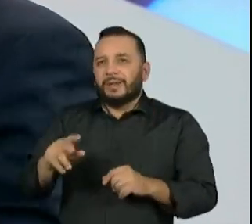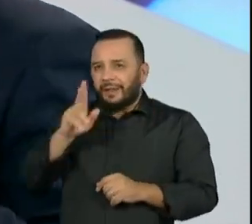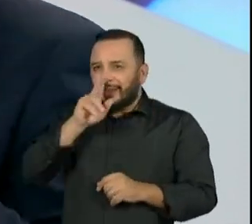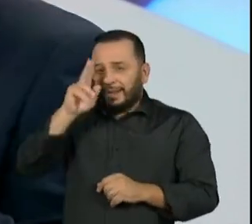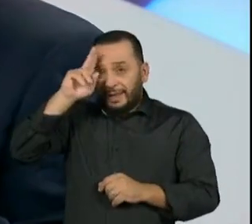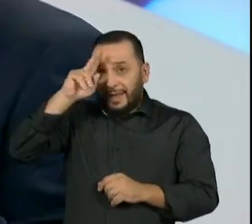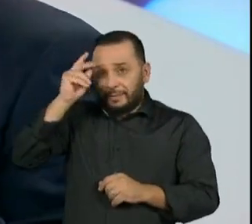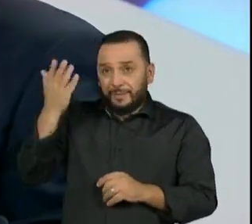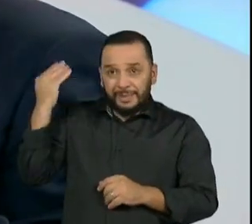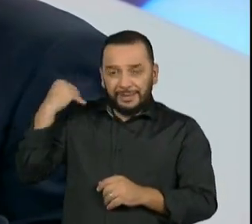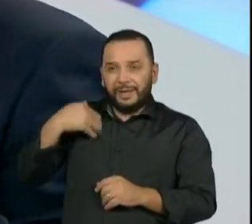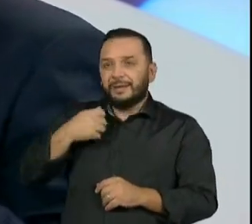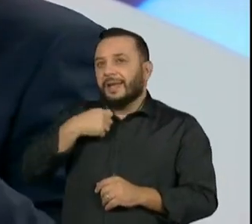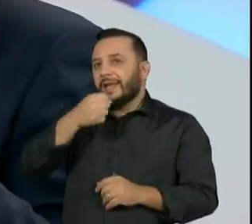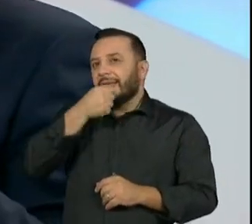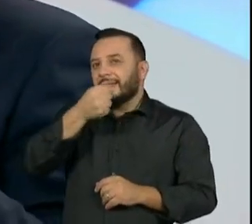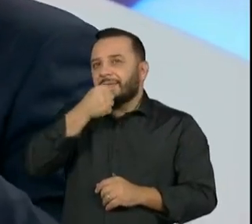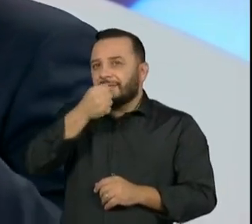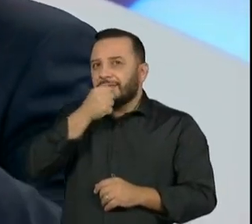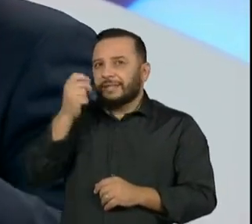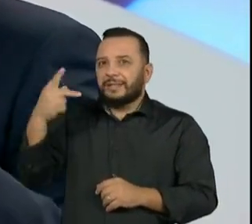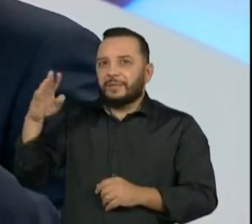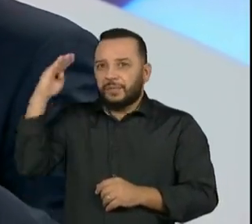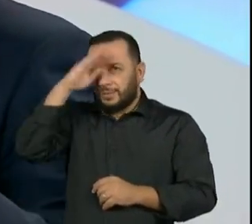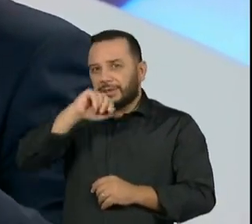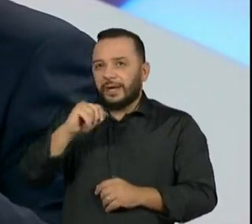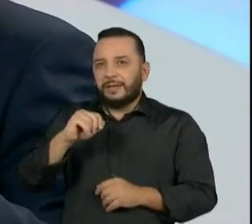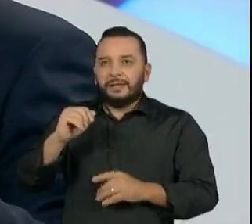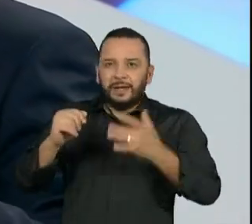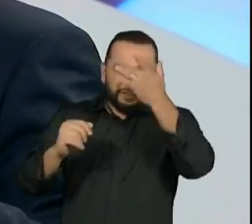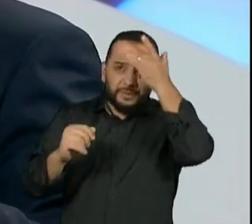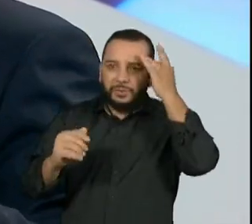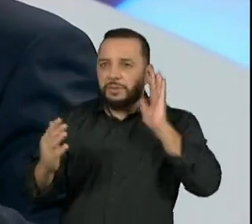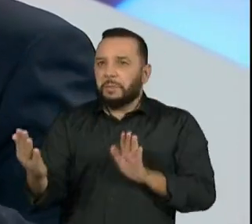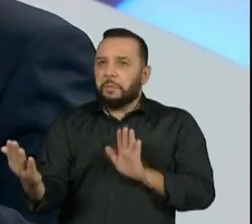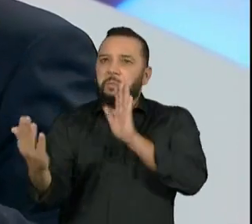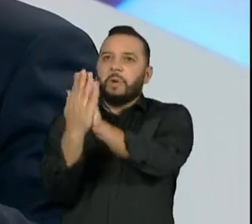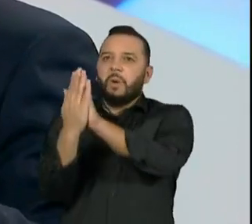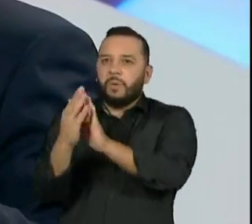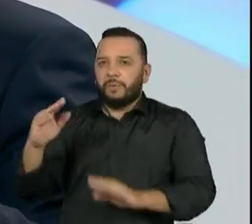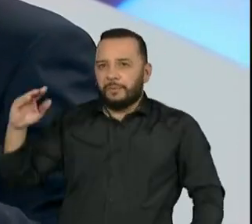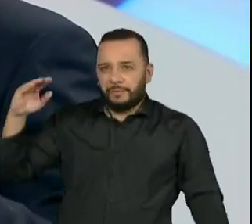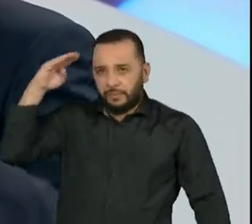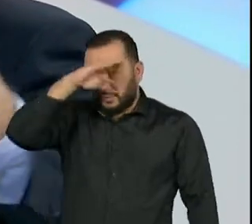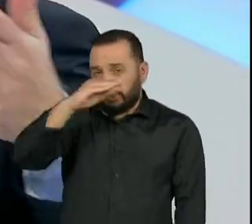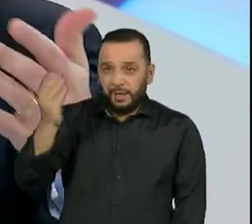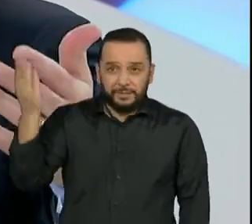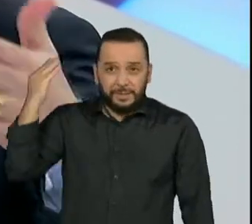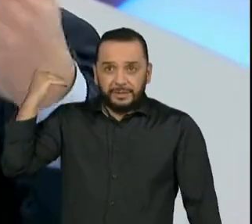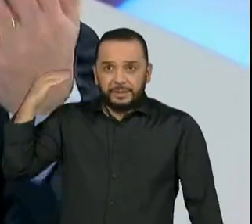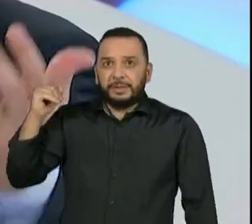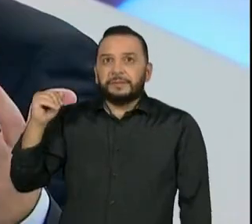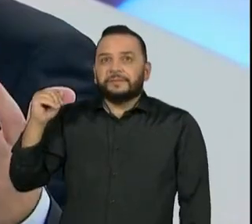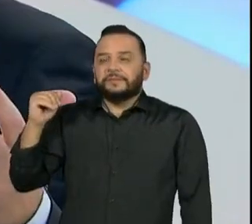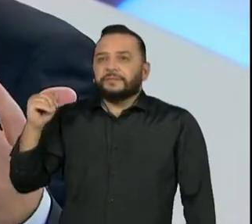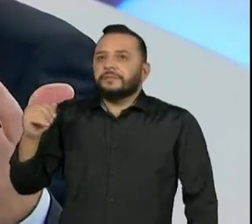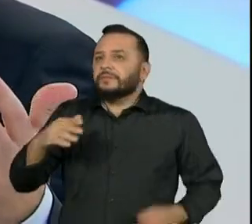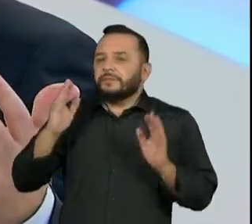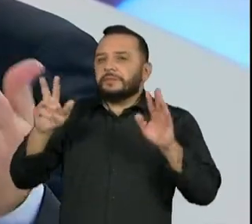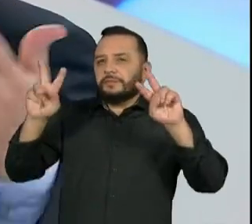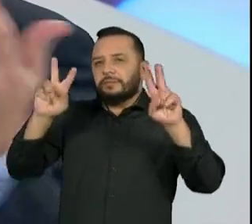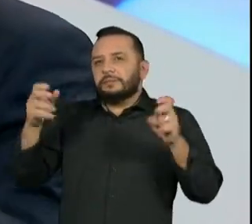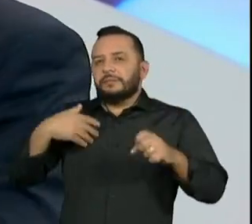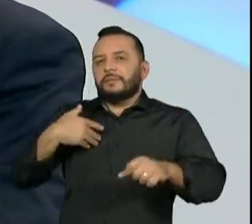eram inacreditáveis. Eram entrevistas em que se confrontava o Bolsonaro com falta de costumes.